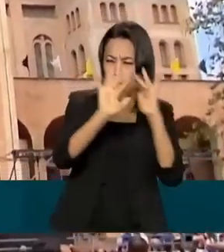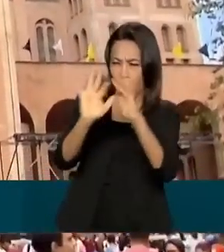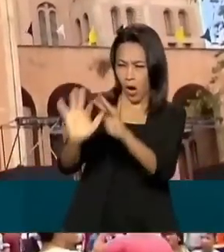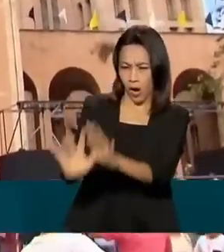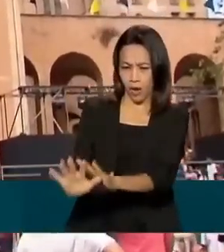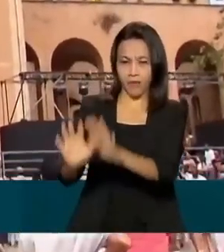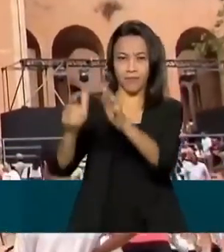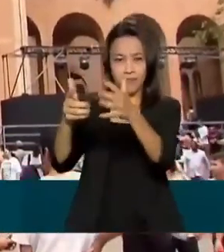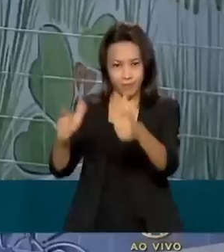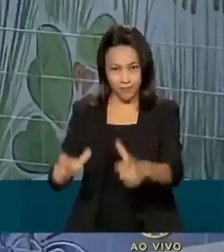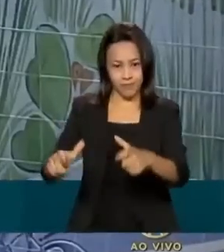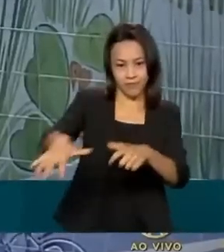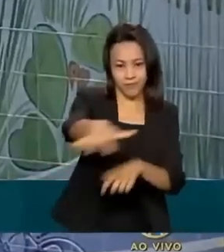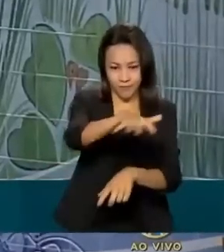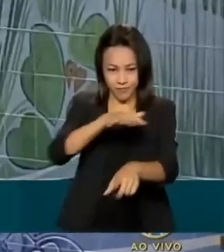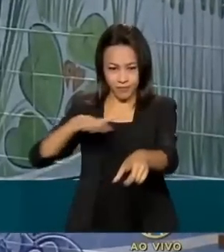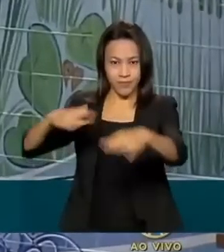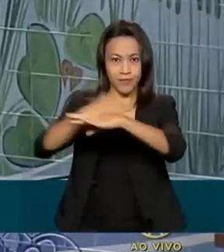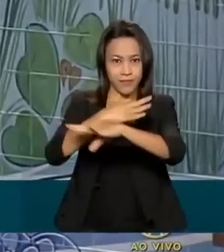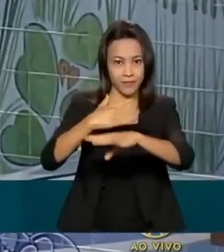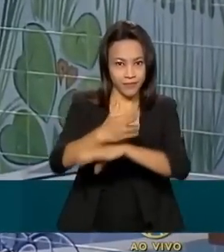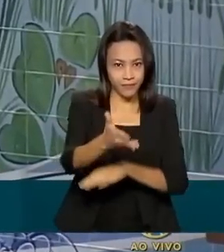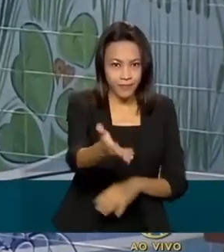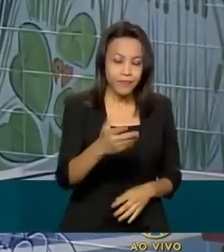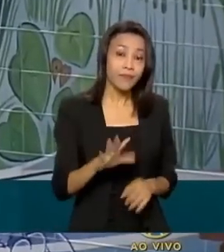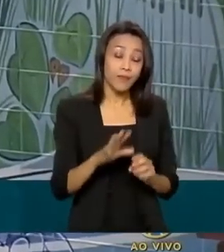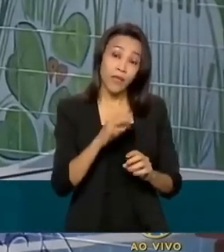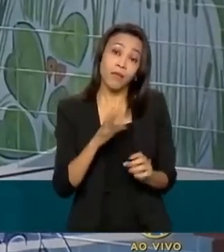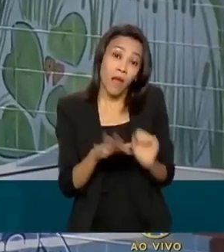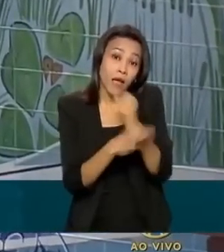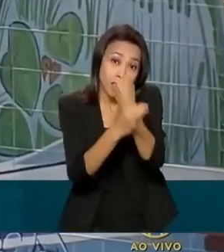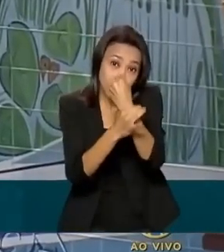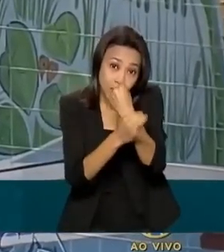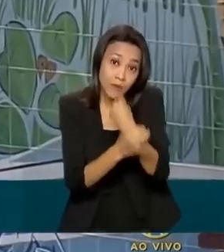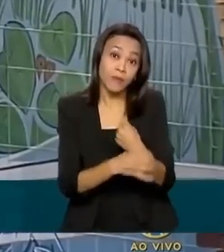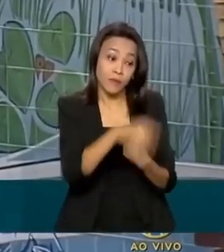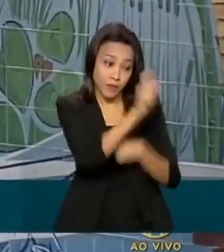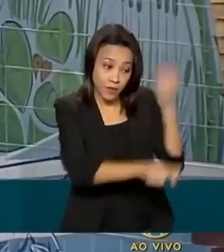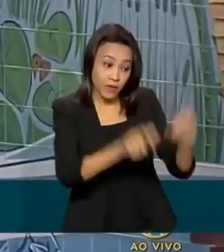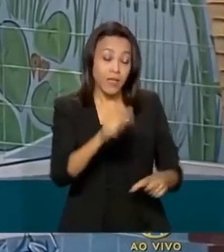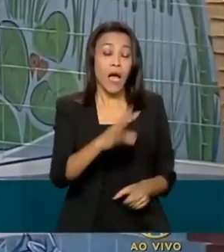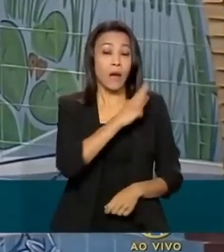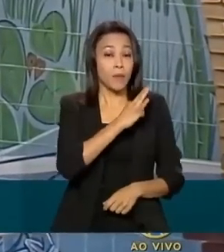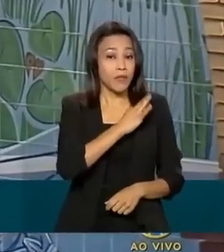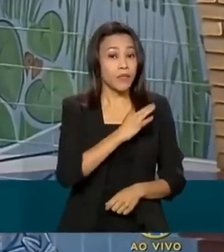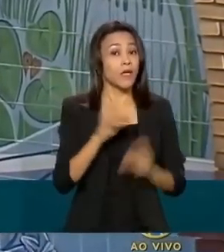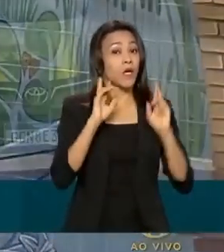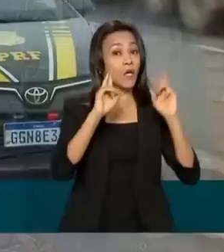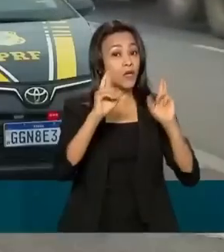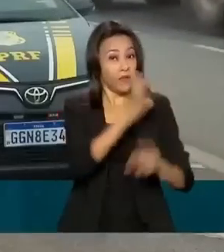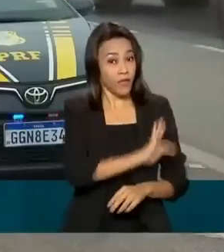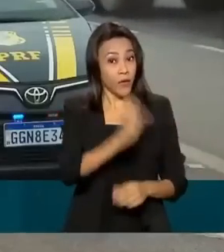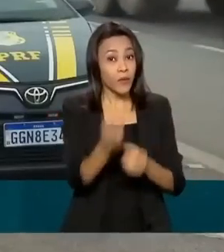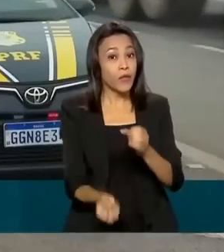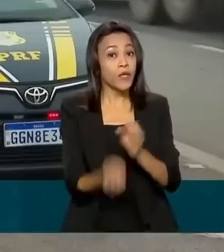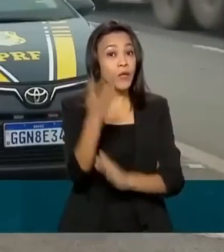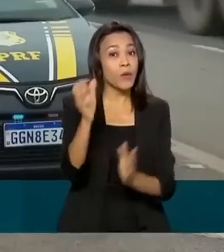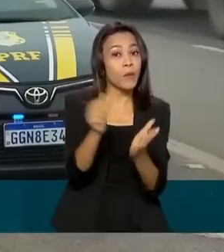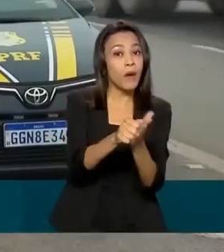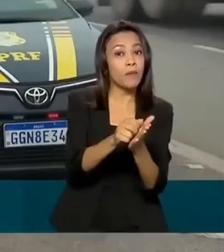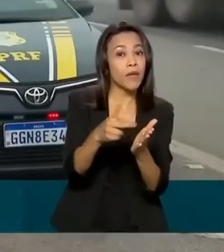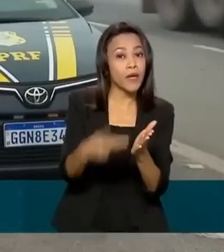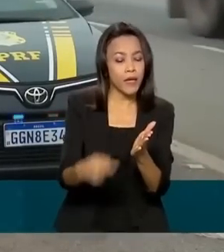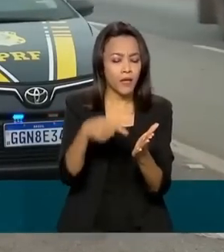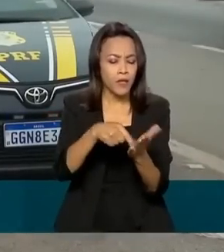E para garantir também a segurança dessas pessoas e dos demais turistas, a Polícia Rodoviária Federal criou um aplicativo com informações